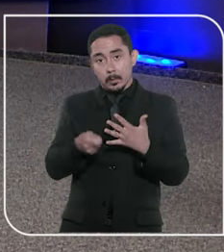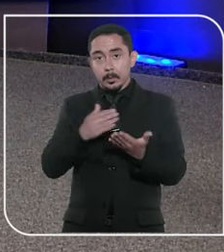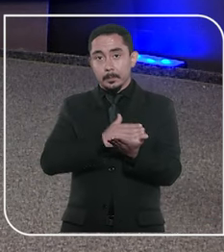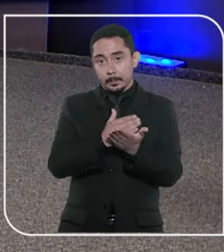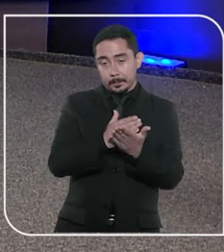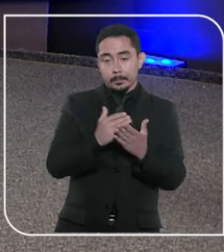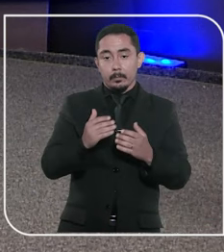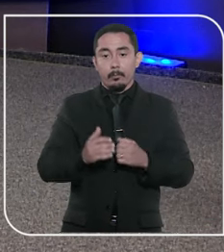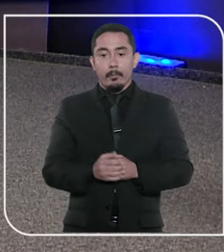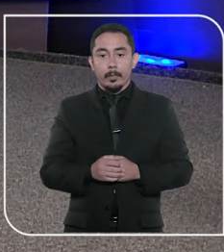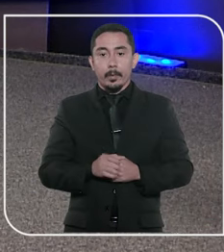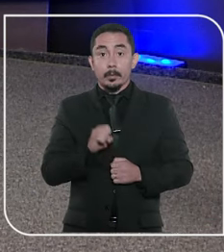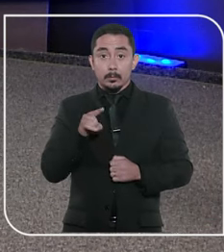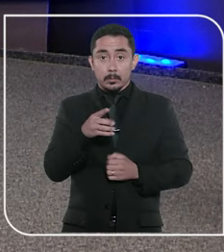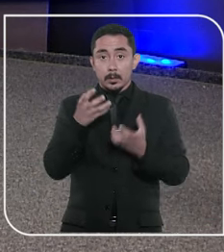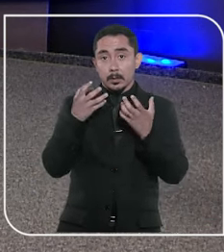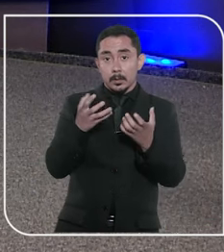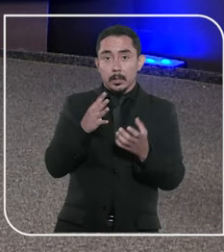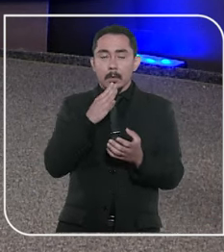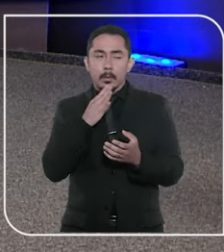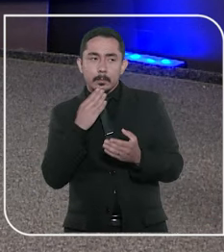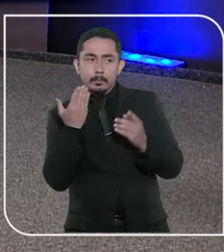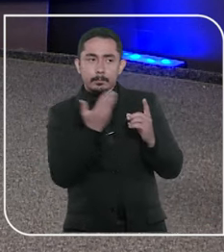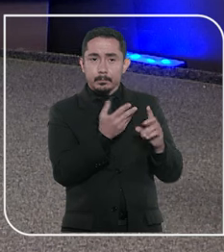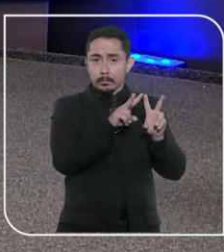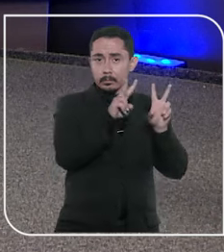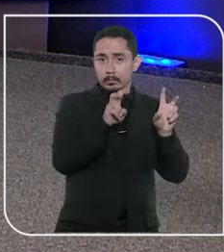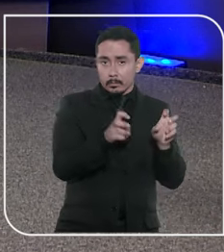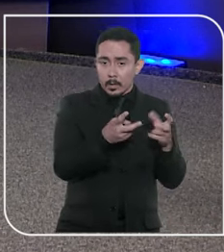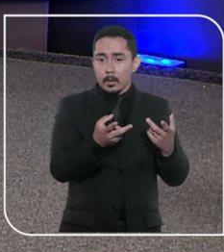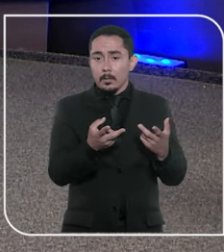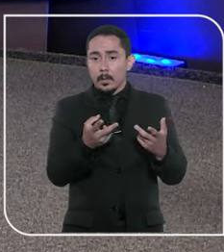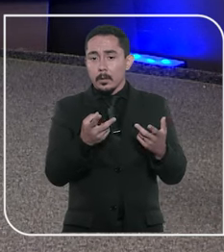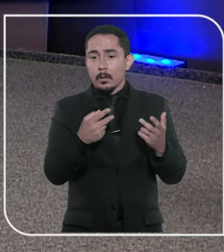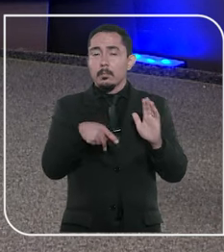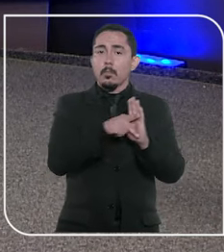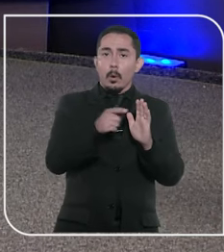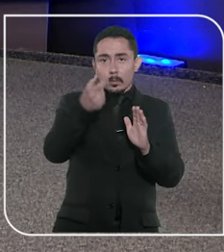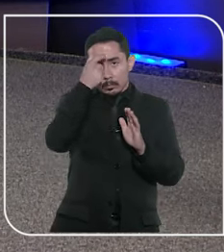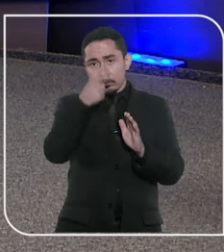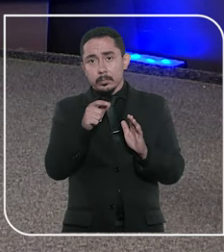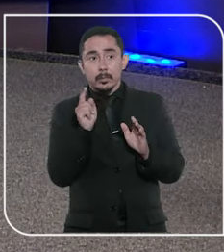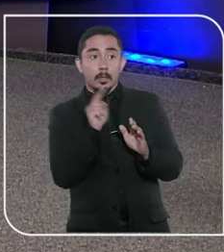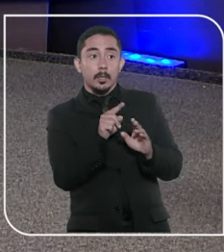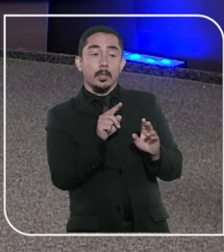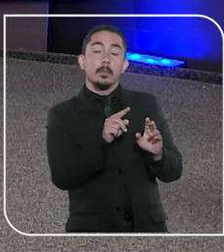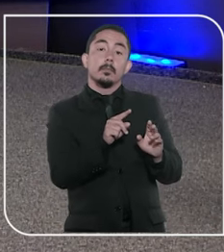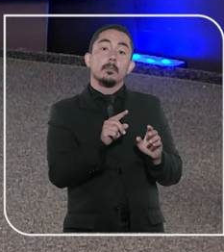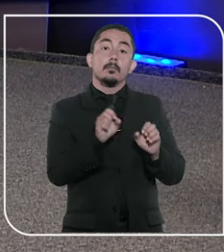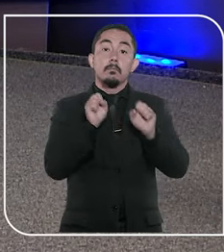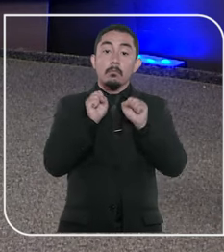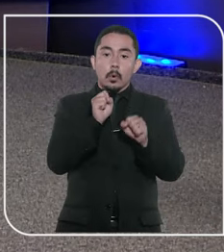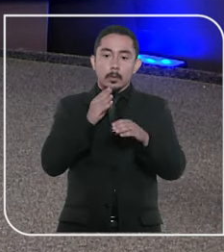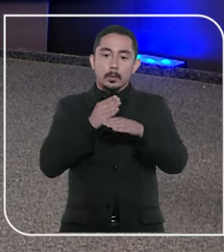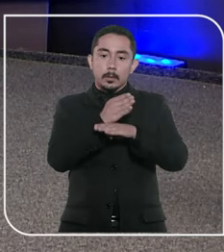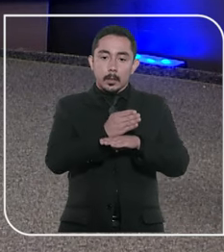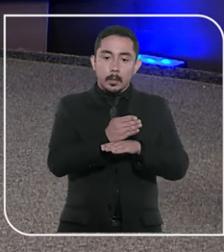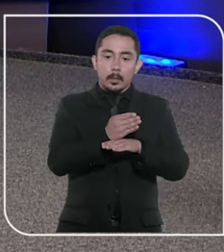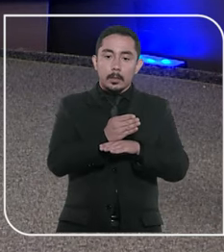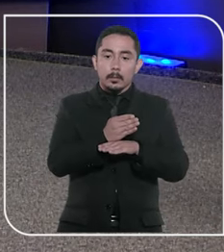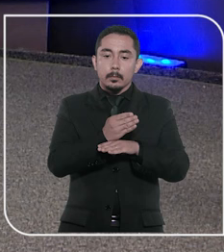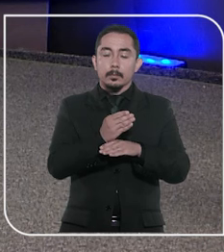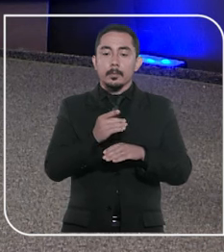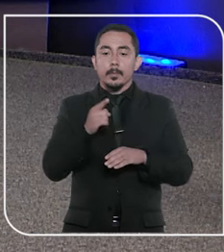anulação da sentença original. Se você quiser conhecer mais sobre os principais entendimentos do tribunal